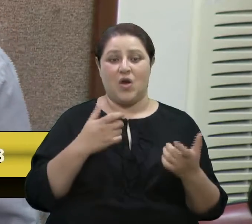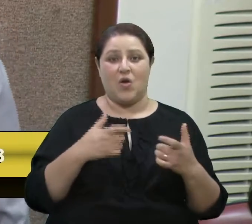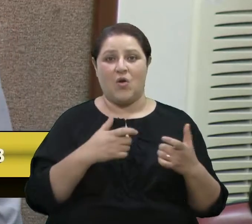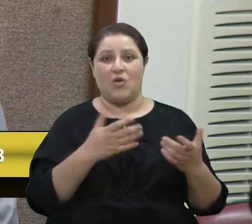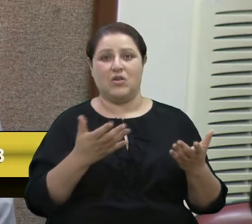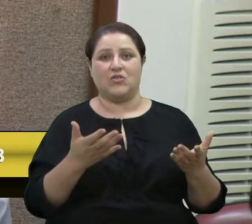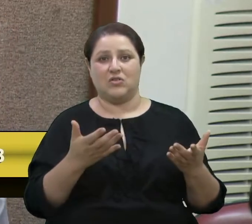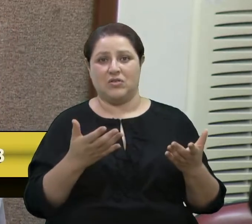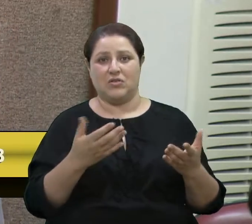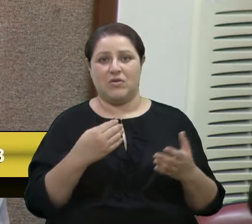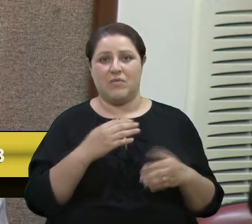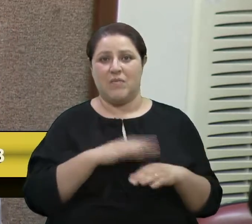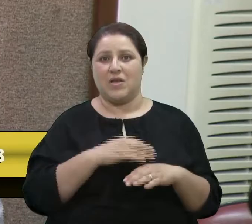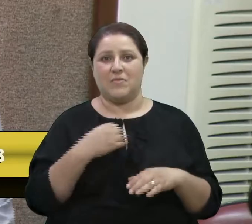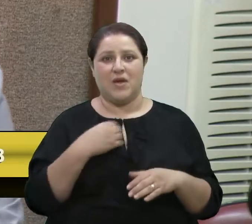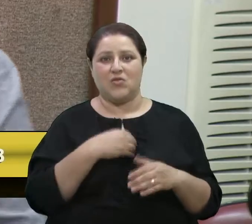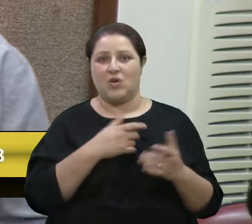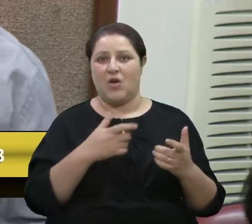mais médicos?